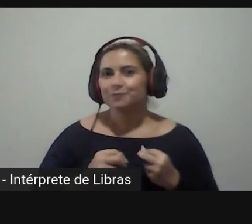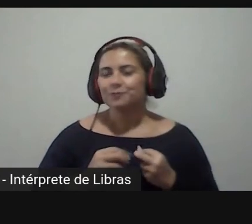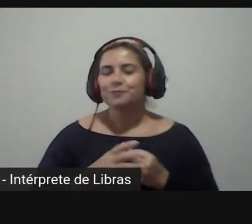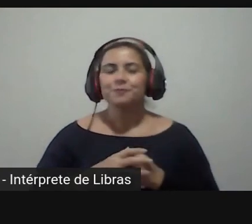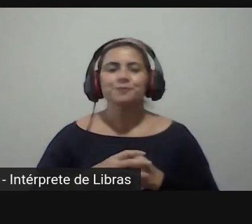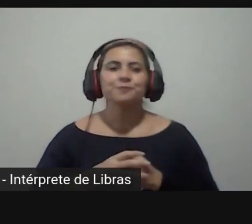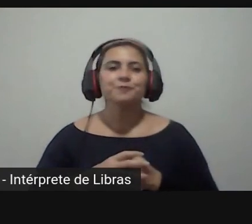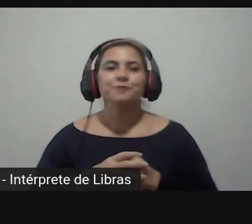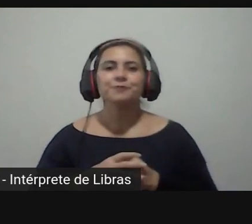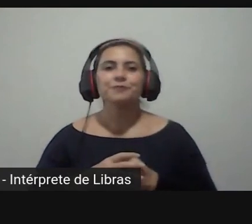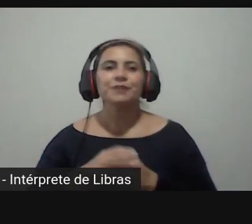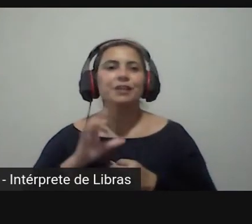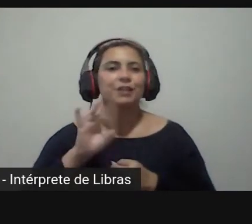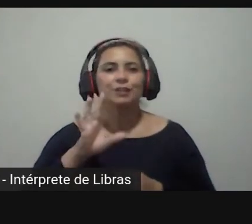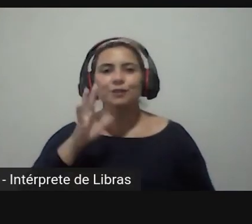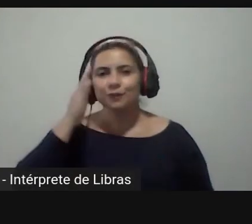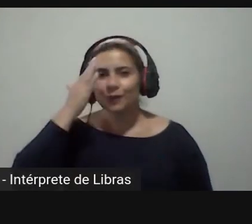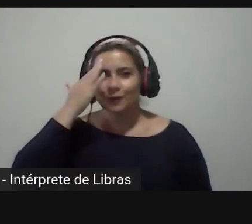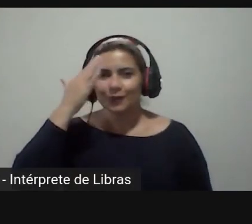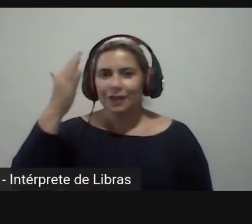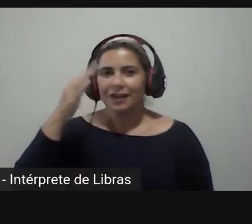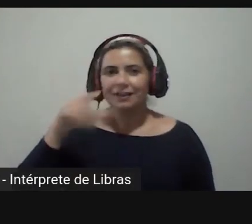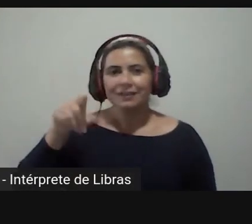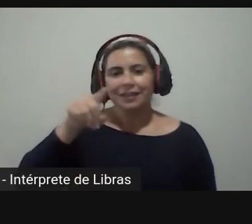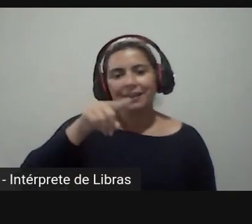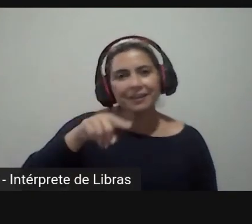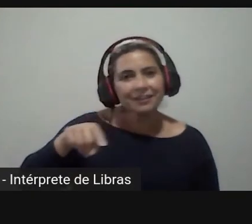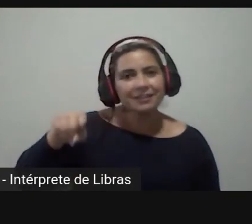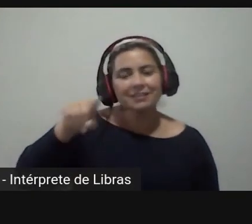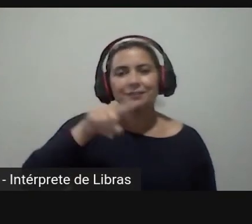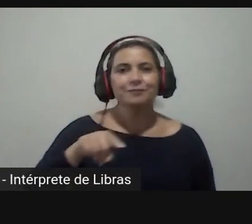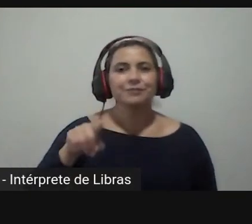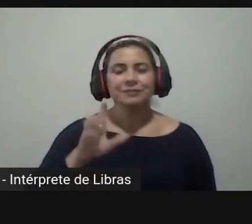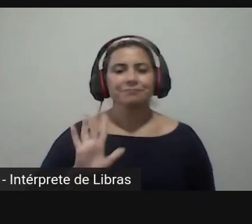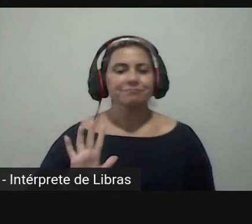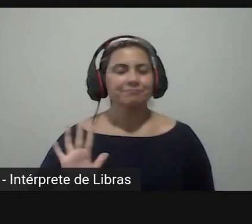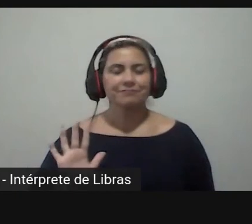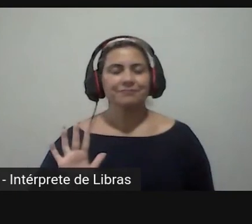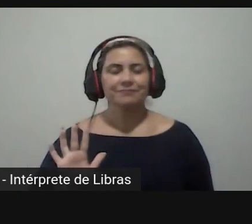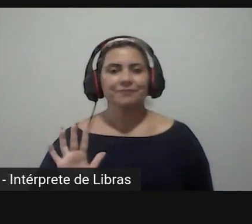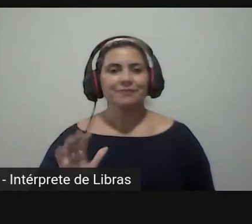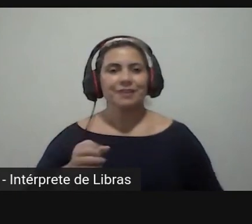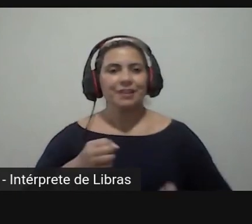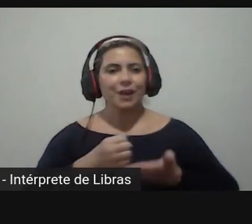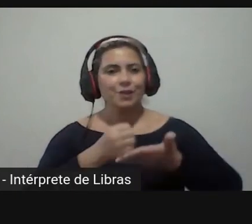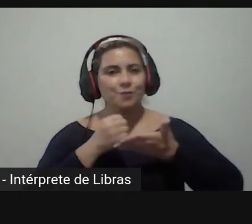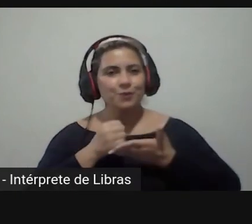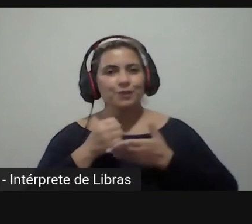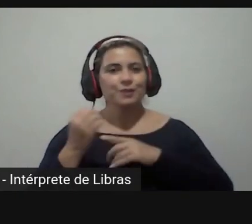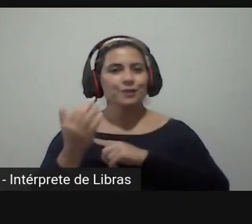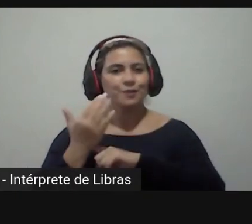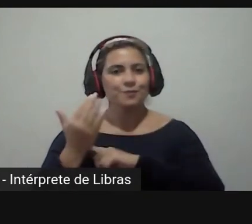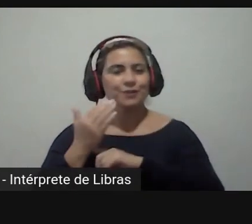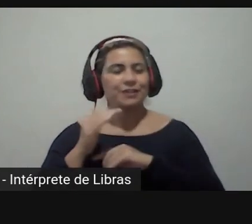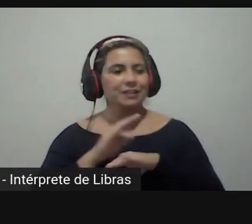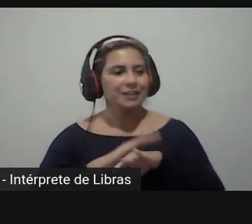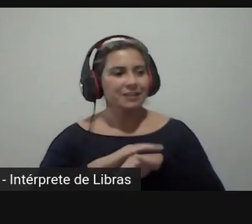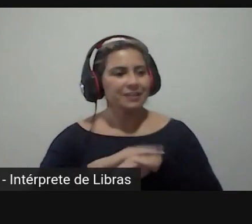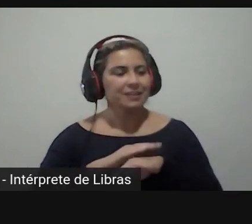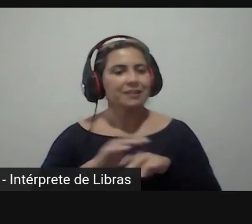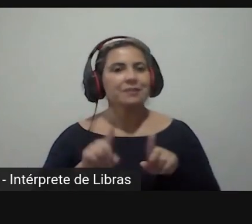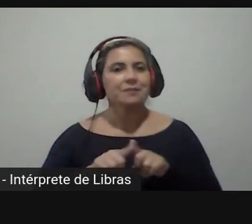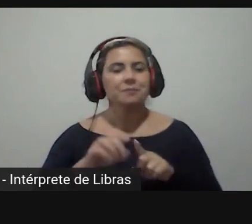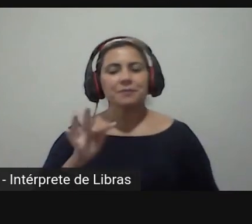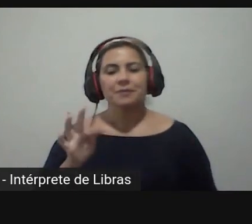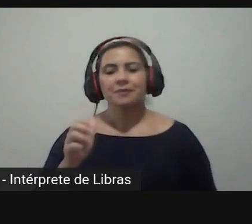eu queria só agradecer agradecer a vocês aí que por compartilharem esse tempo Fabiana pela